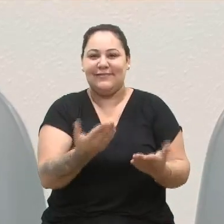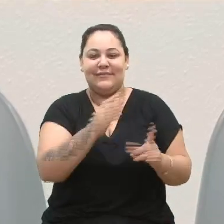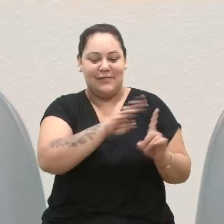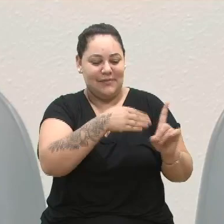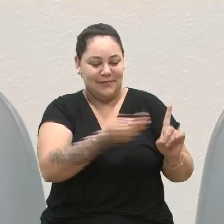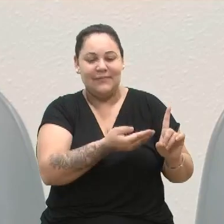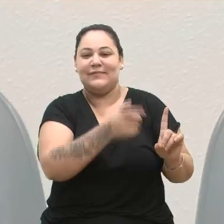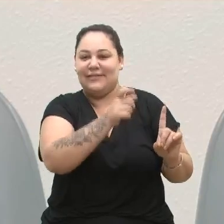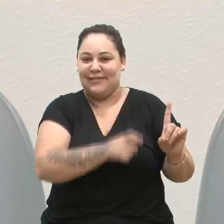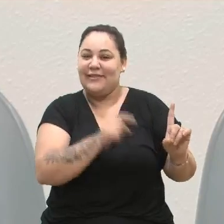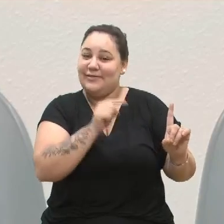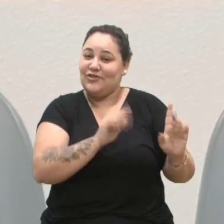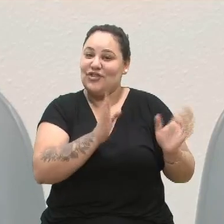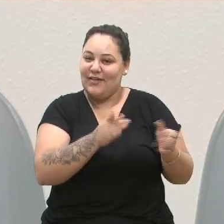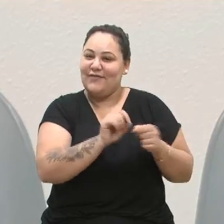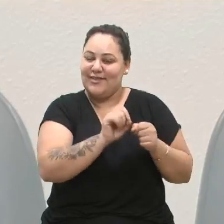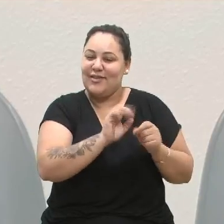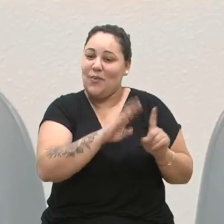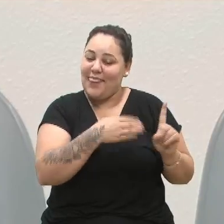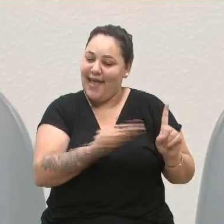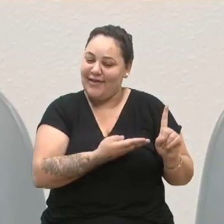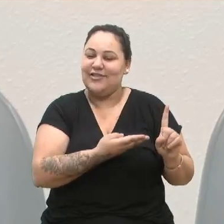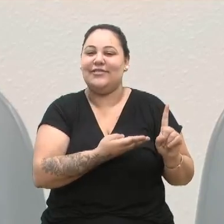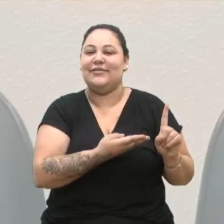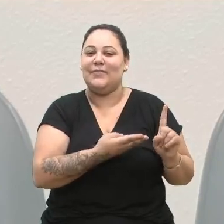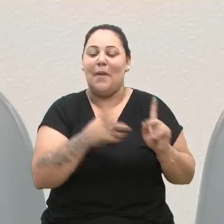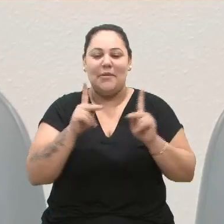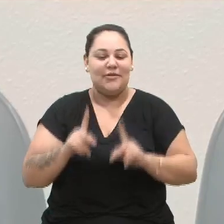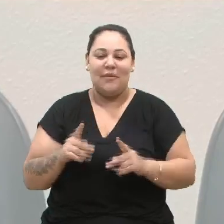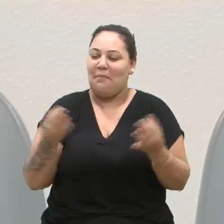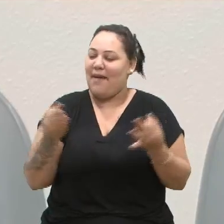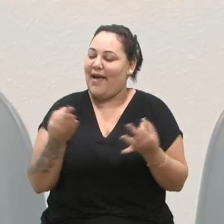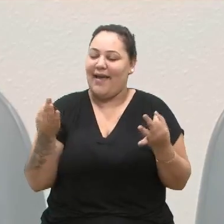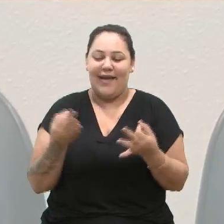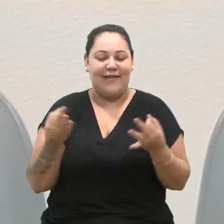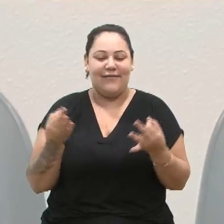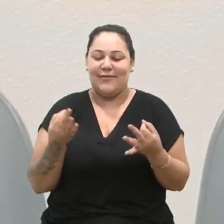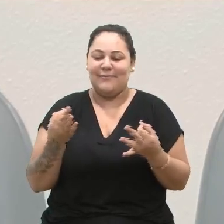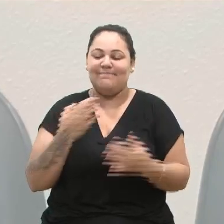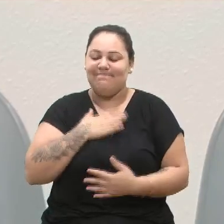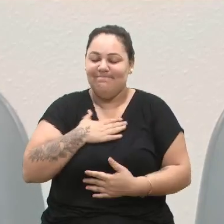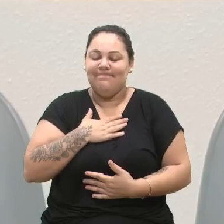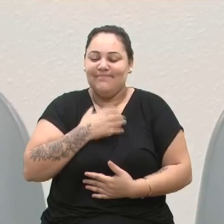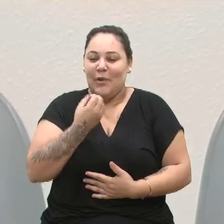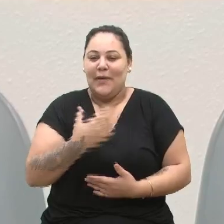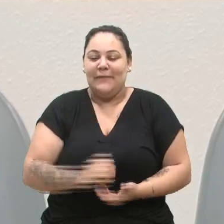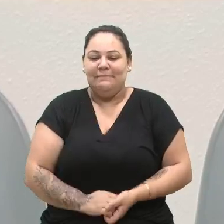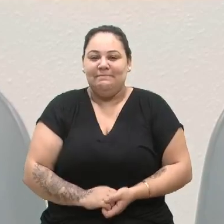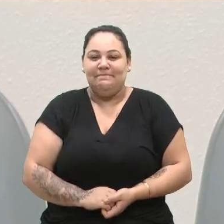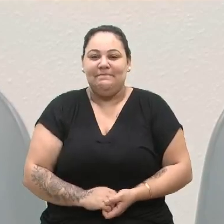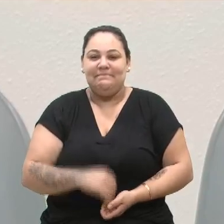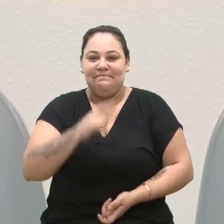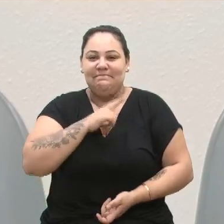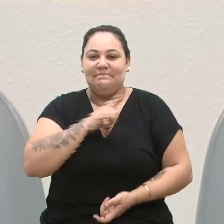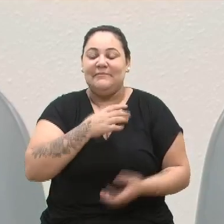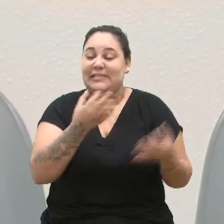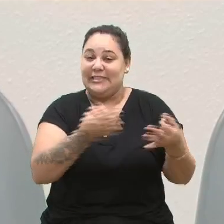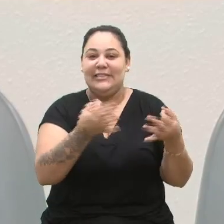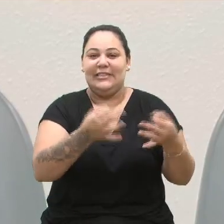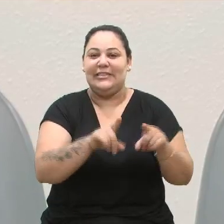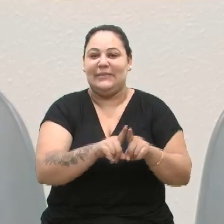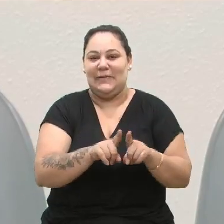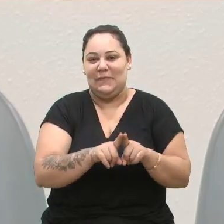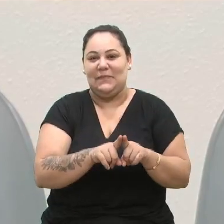caxiense, uma pessoa sensacional, do bem, que tenho certeza absoluta que